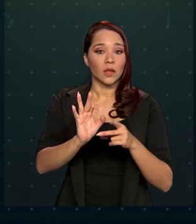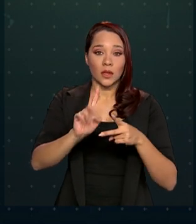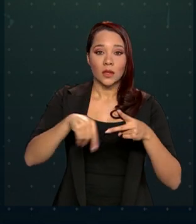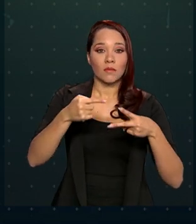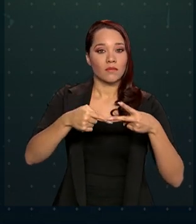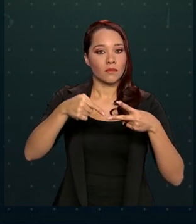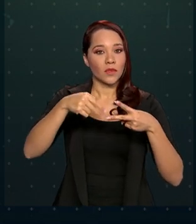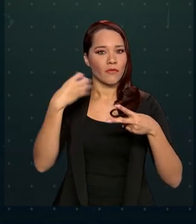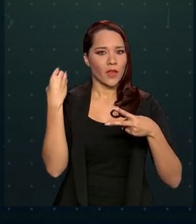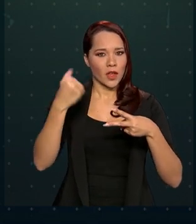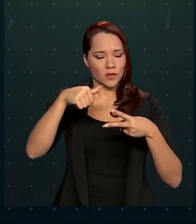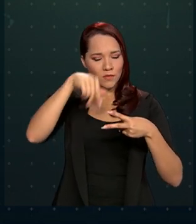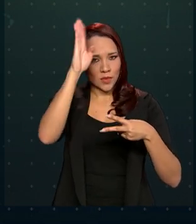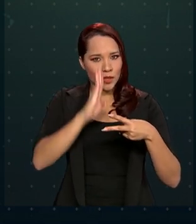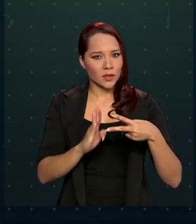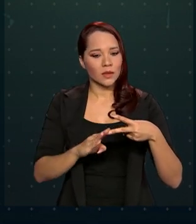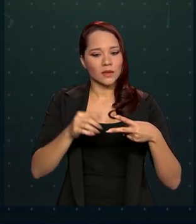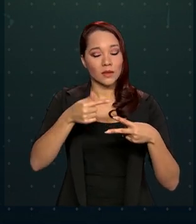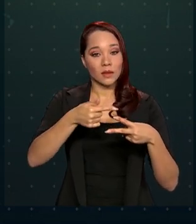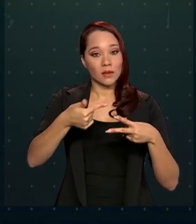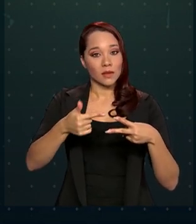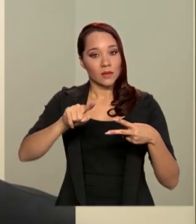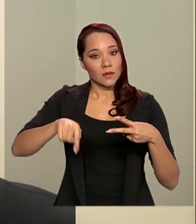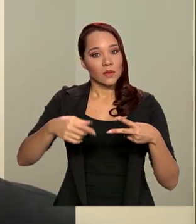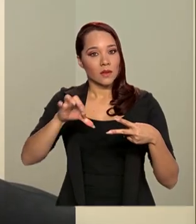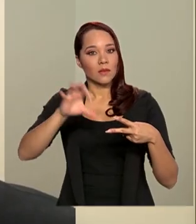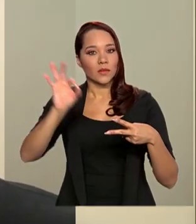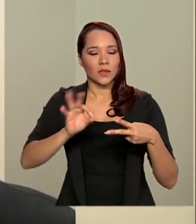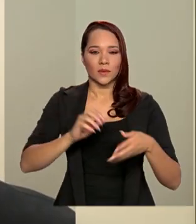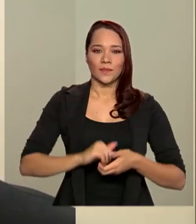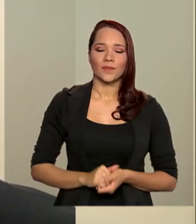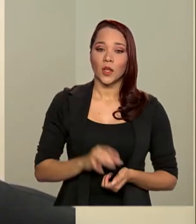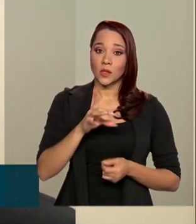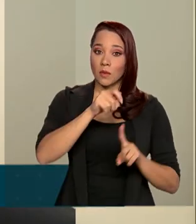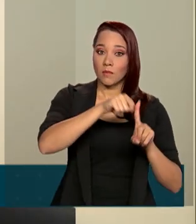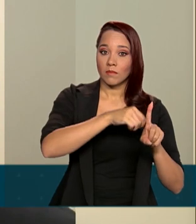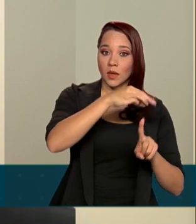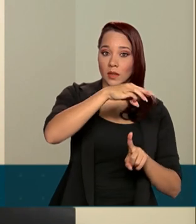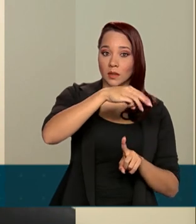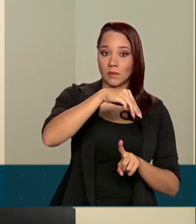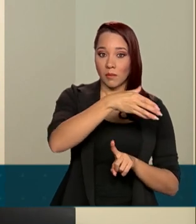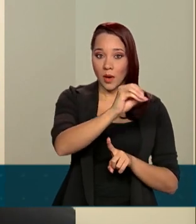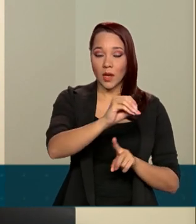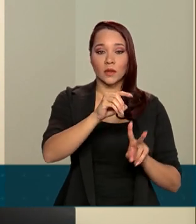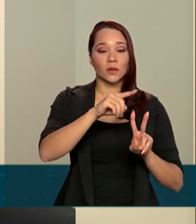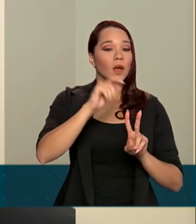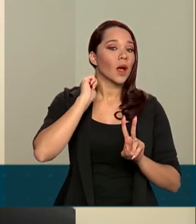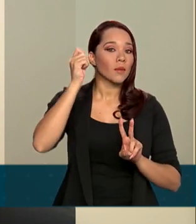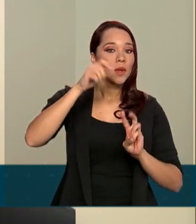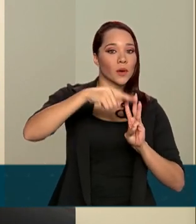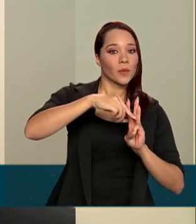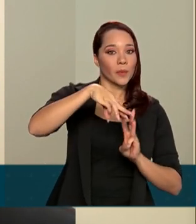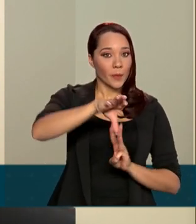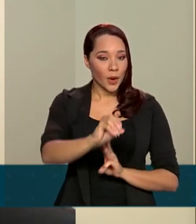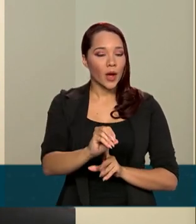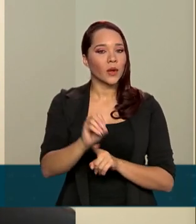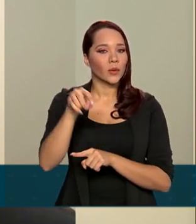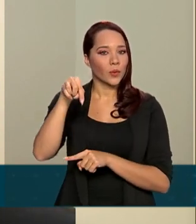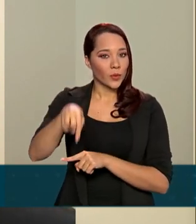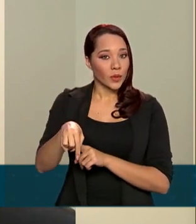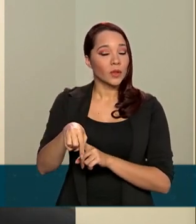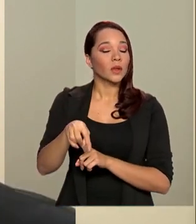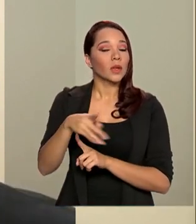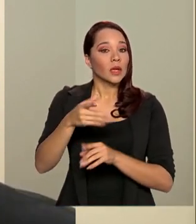nacionais, 72,9%. Somente nos meses de março, abril e maio, o Poder Executivo Federal